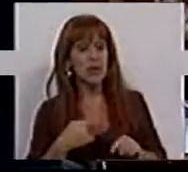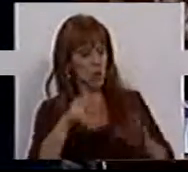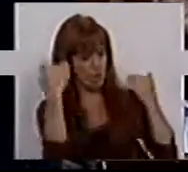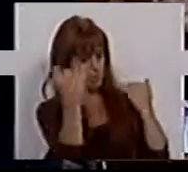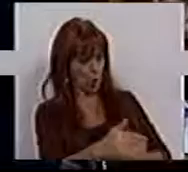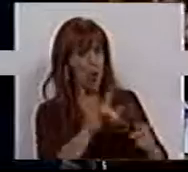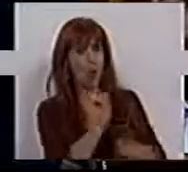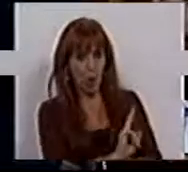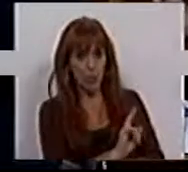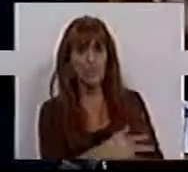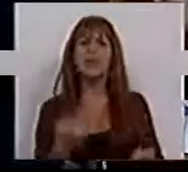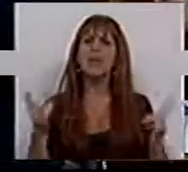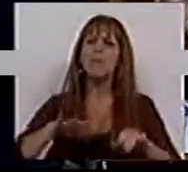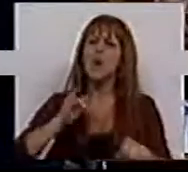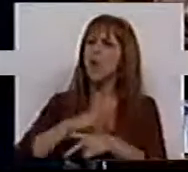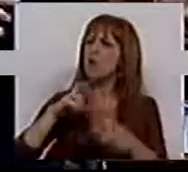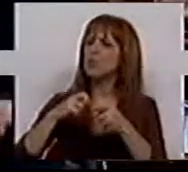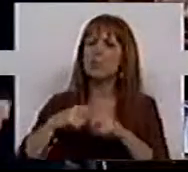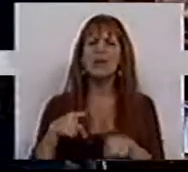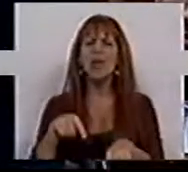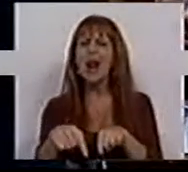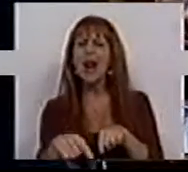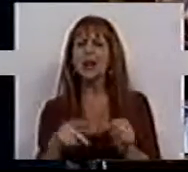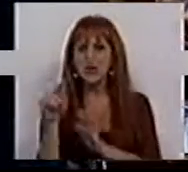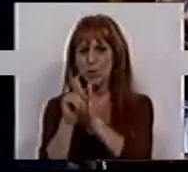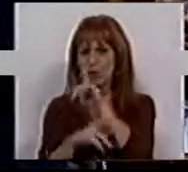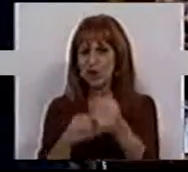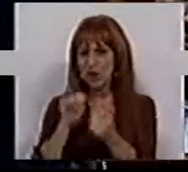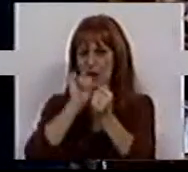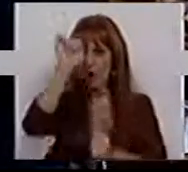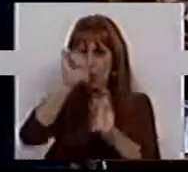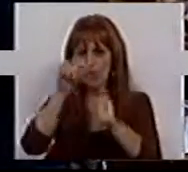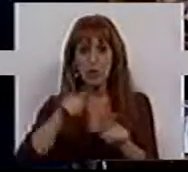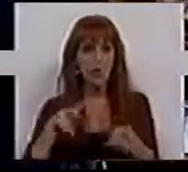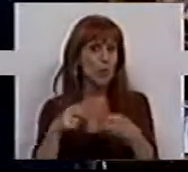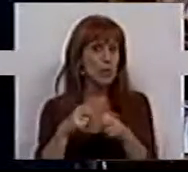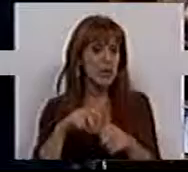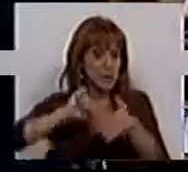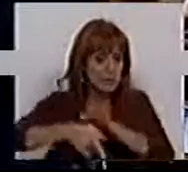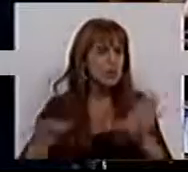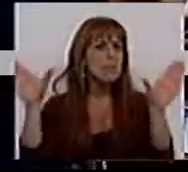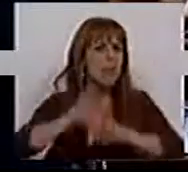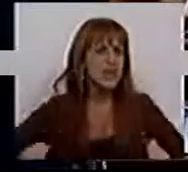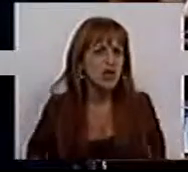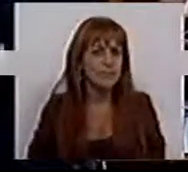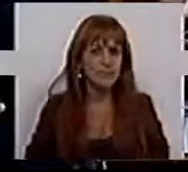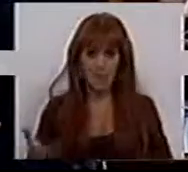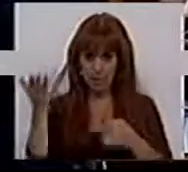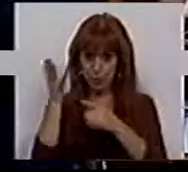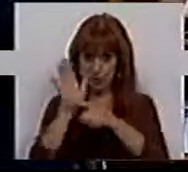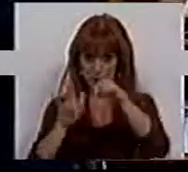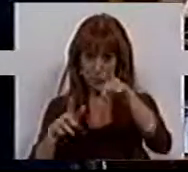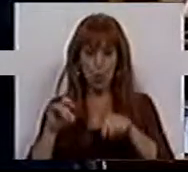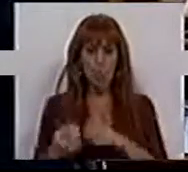deveria restringir. Há ainda um outro problema subjacente a estas normas e a estes diplomas, que é um problema mais de fundo. Por